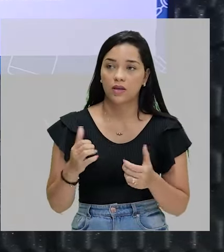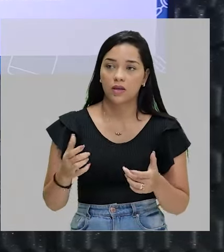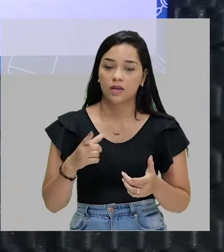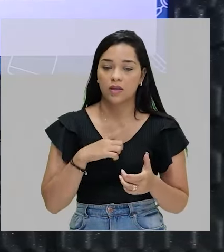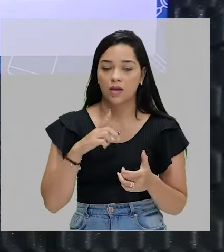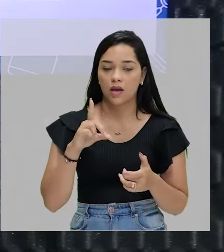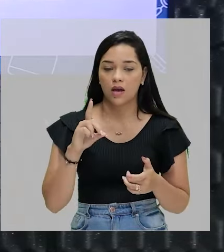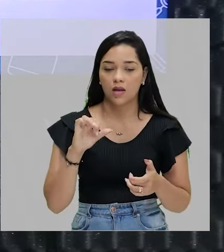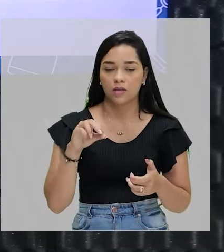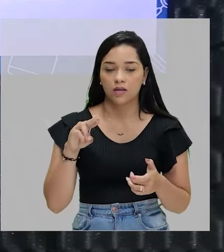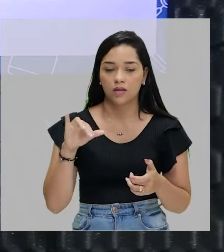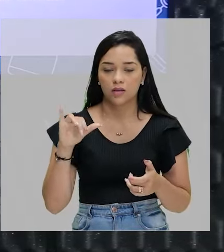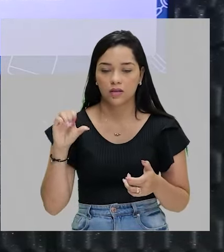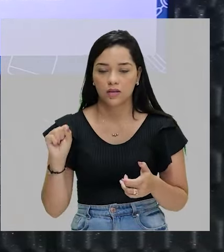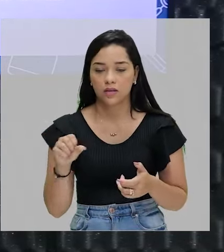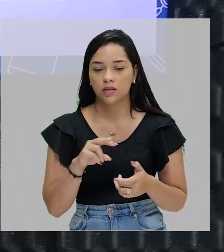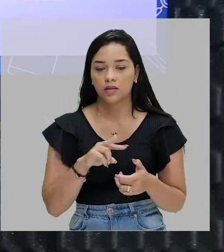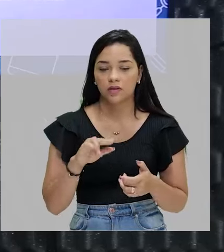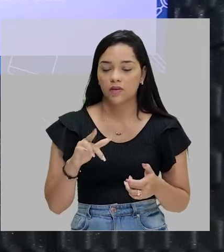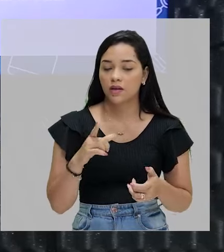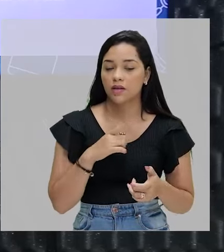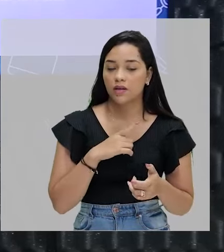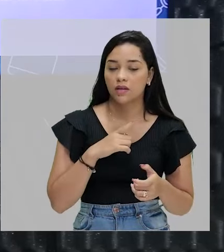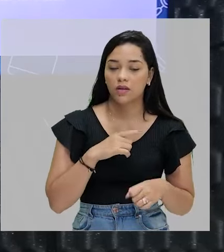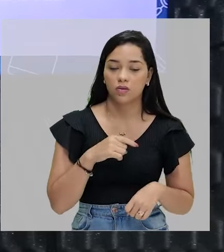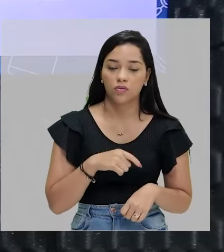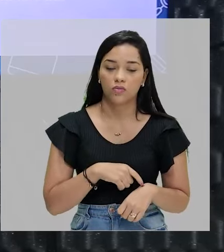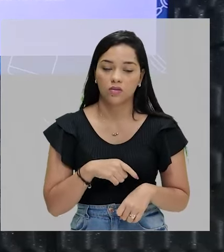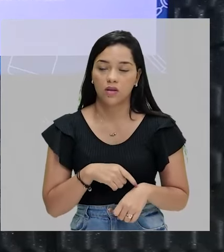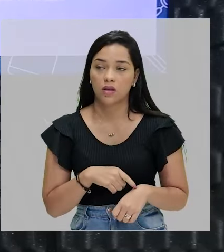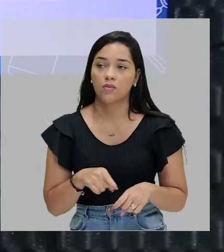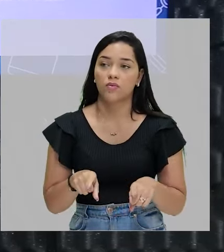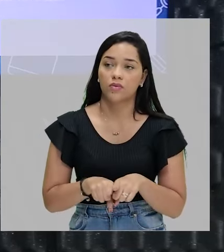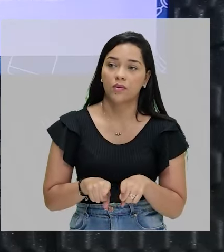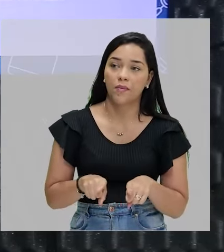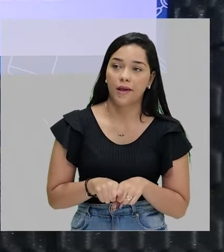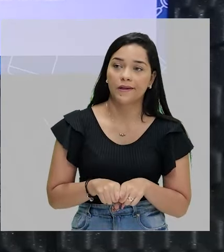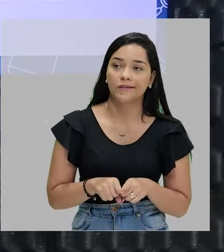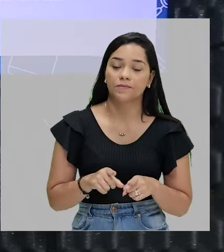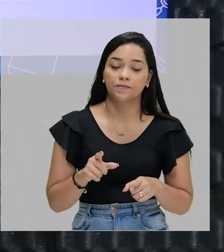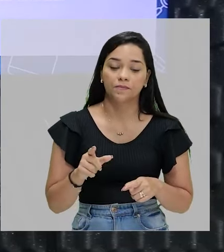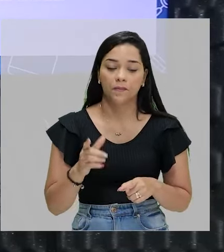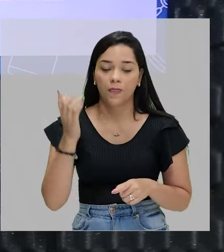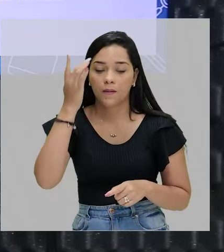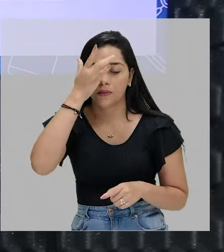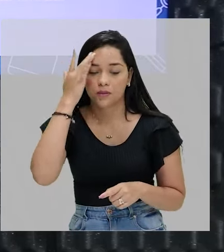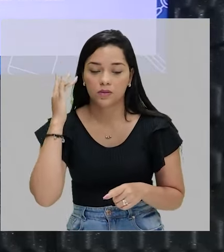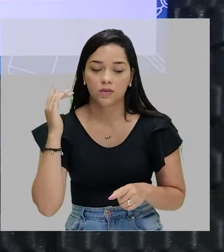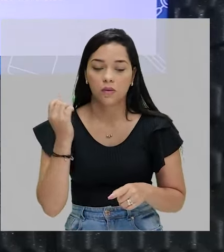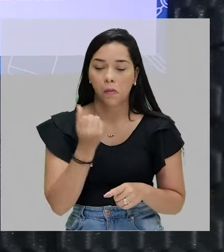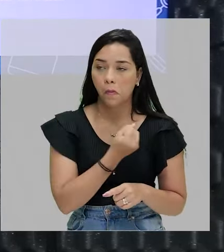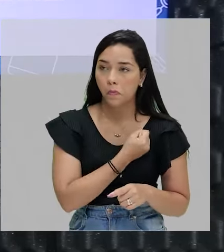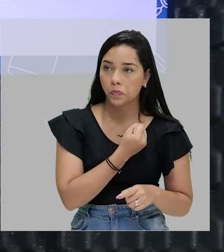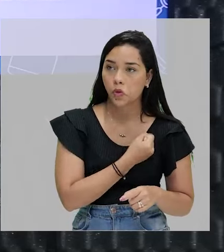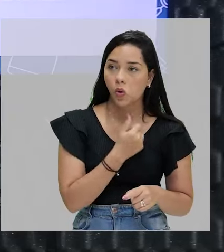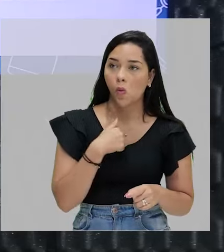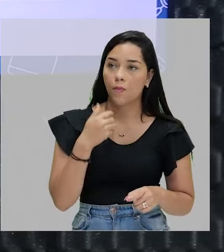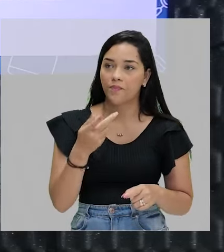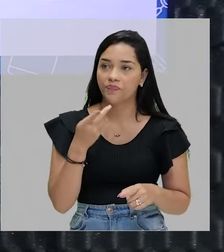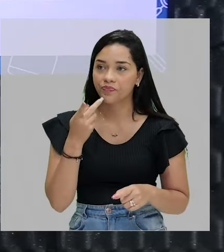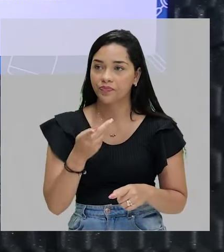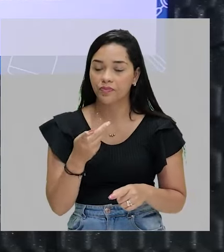as desinências que vão determinar o tempo e a pessoa e o número. Quando eu digo,